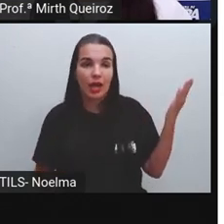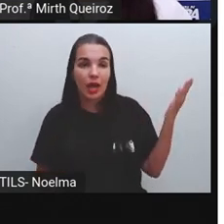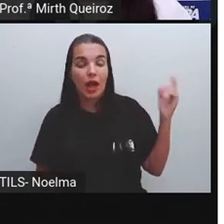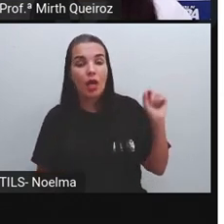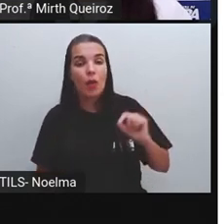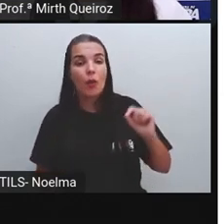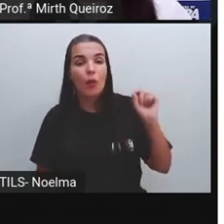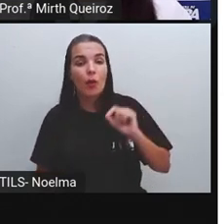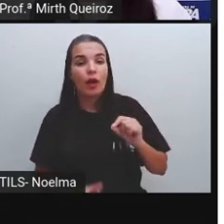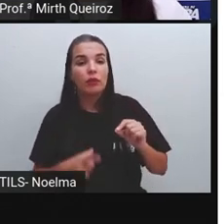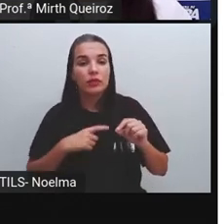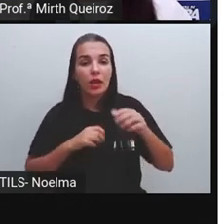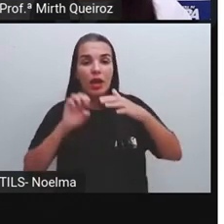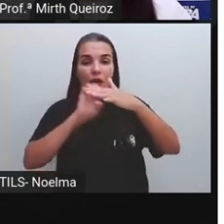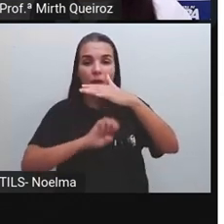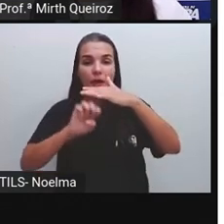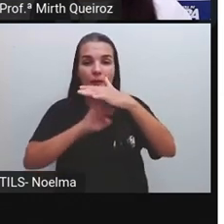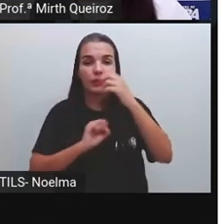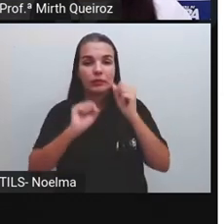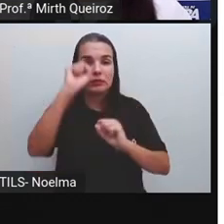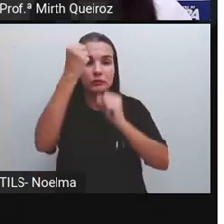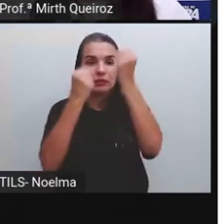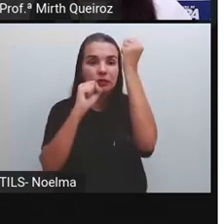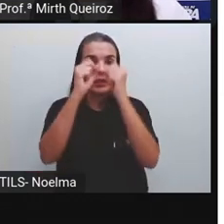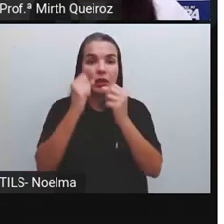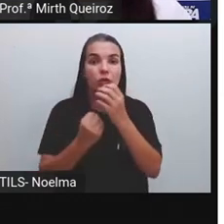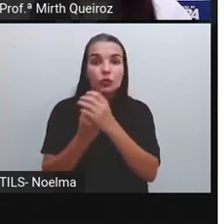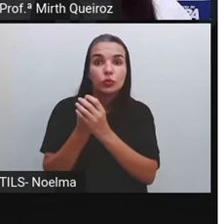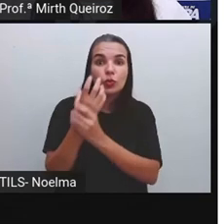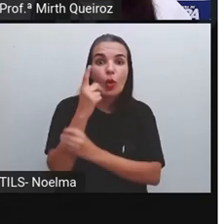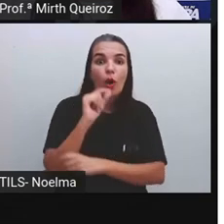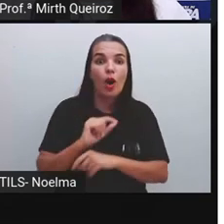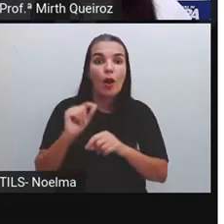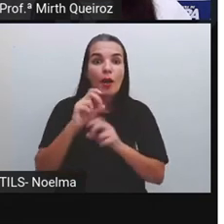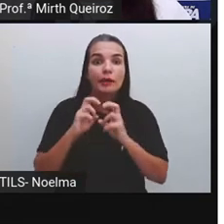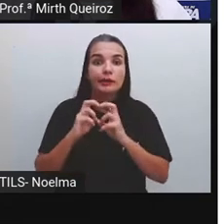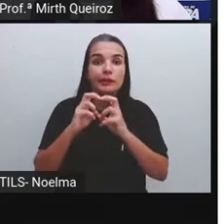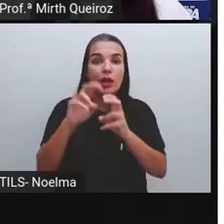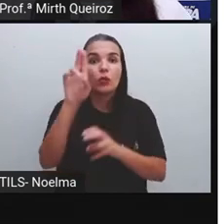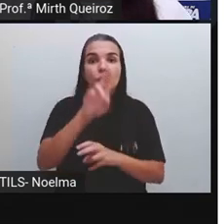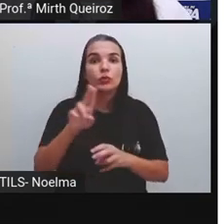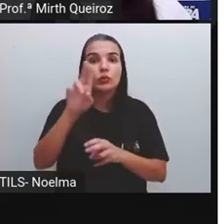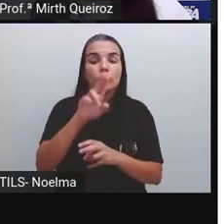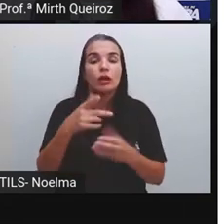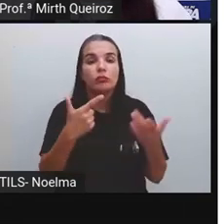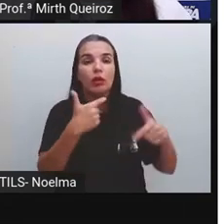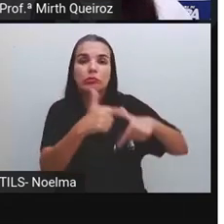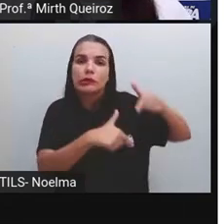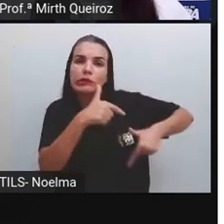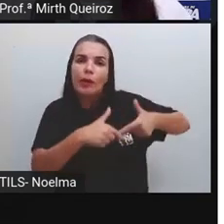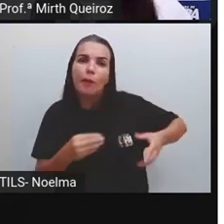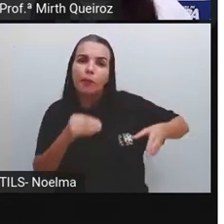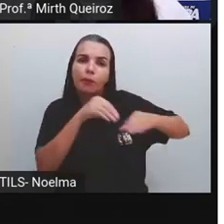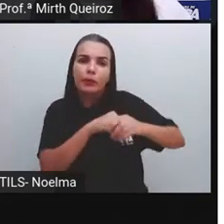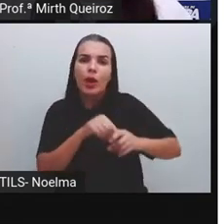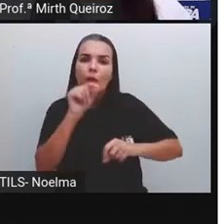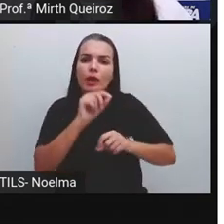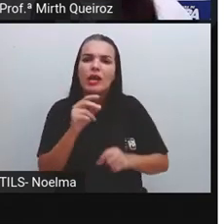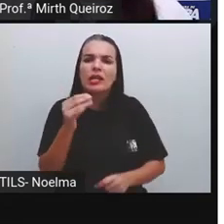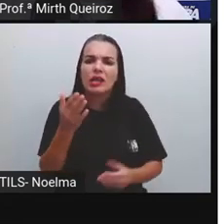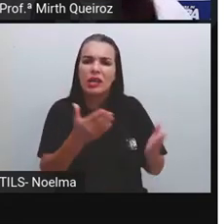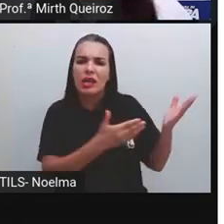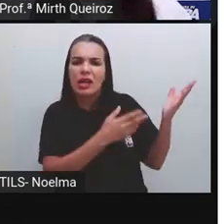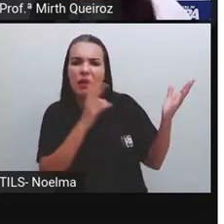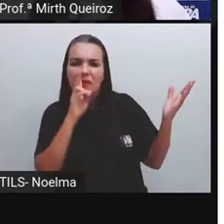fábrica fez uma pesquisa para descobrir o meio de transporte utilizado pelos seus funcionários. Olha só, o que significa os 50 que